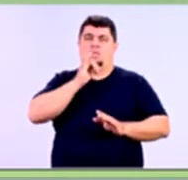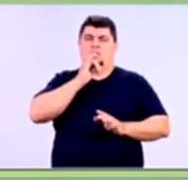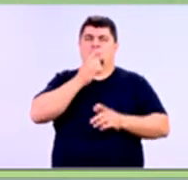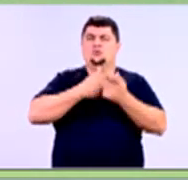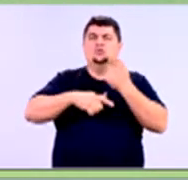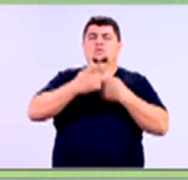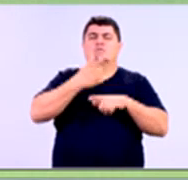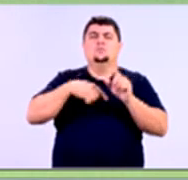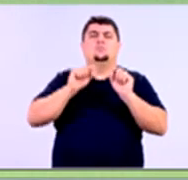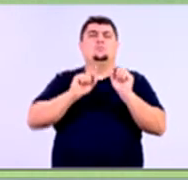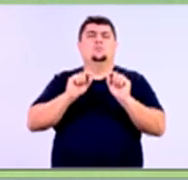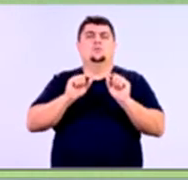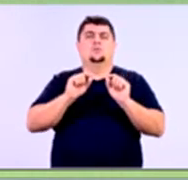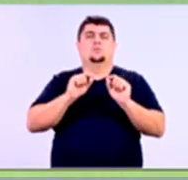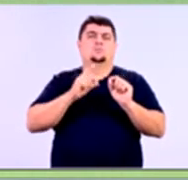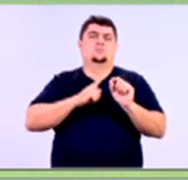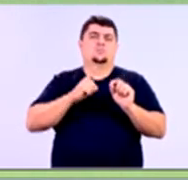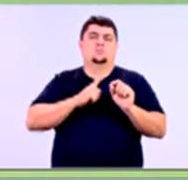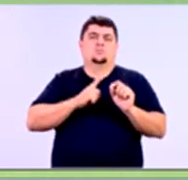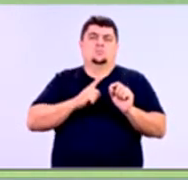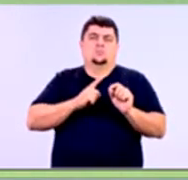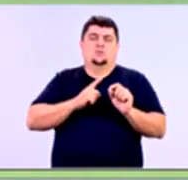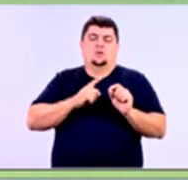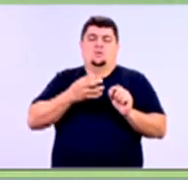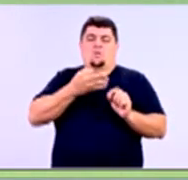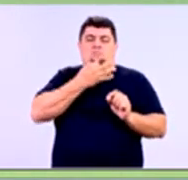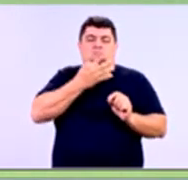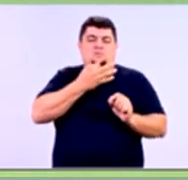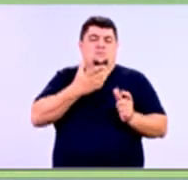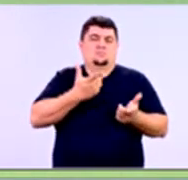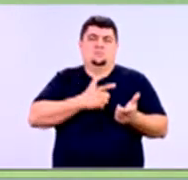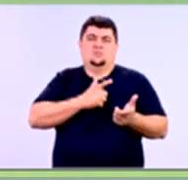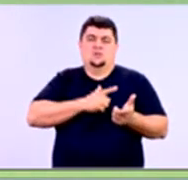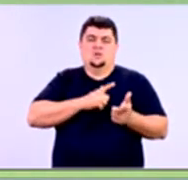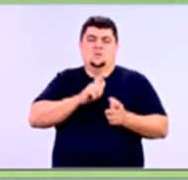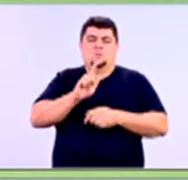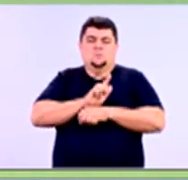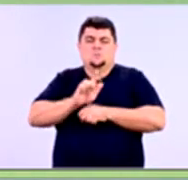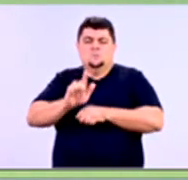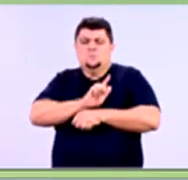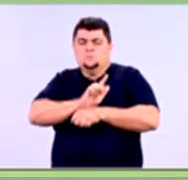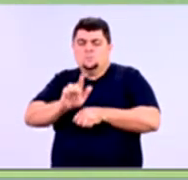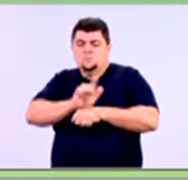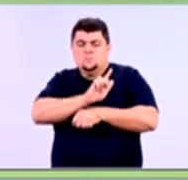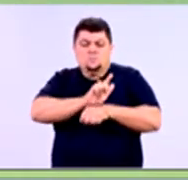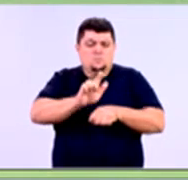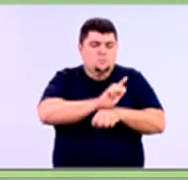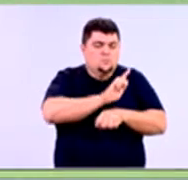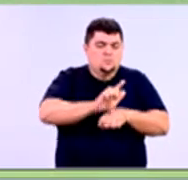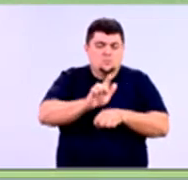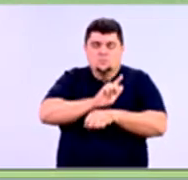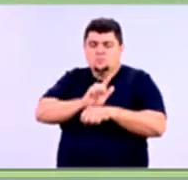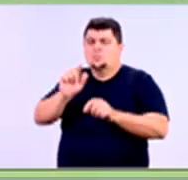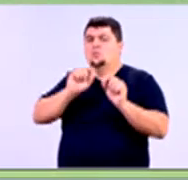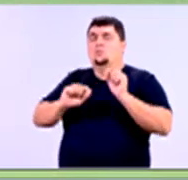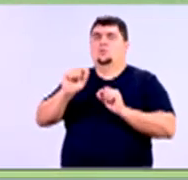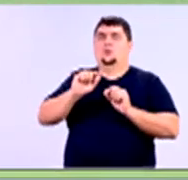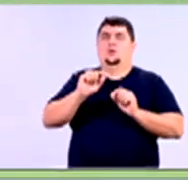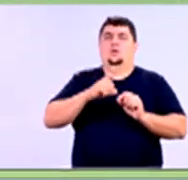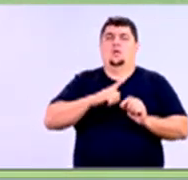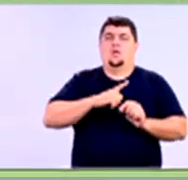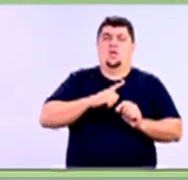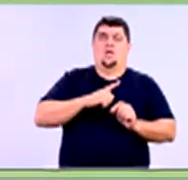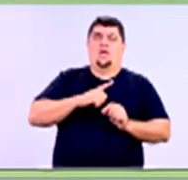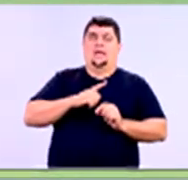mensuração de risco, a gente está dentro de uma proposta de fazer o gerenciamento do risco. Gerenciar, gente, é não